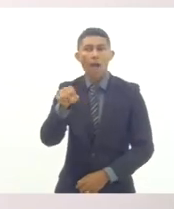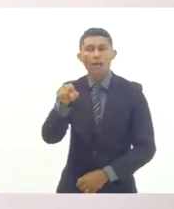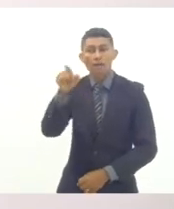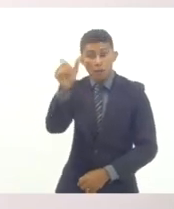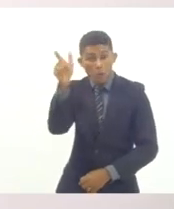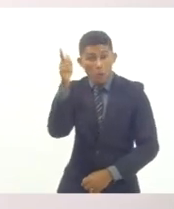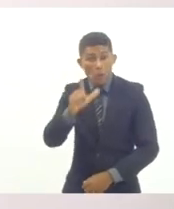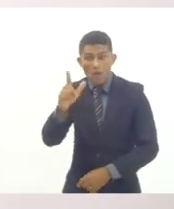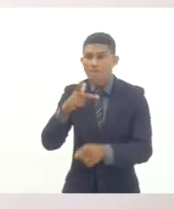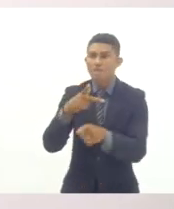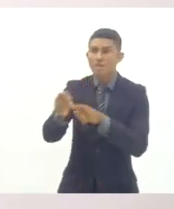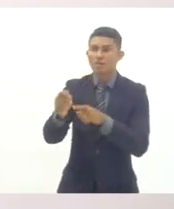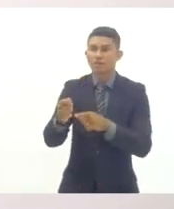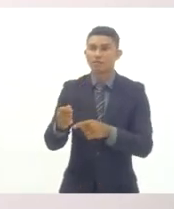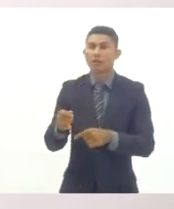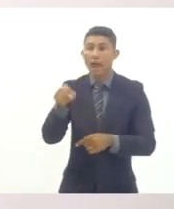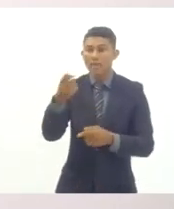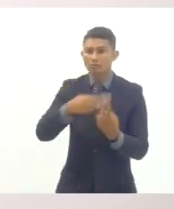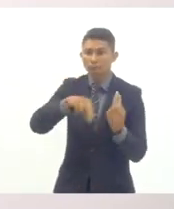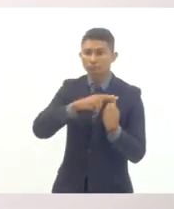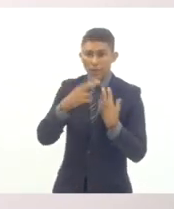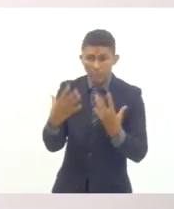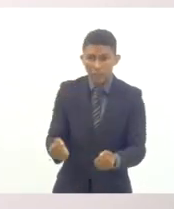aquilo que ele aqui hoje está se comprometendo